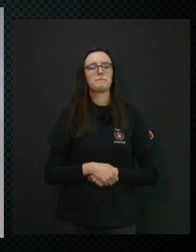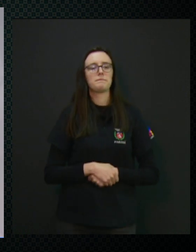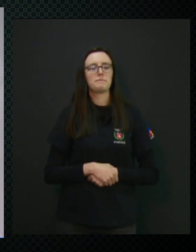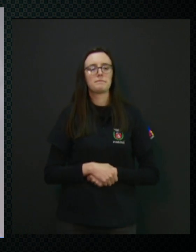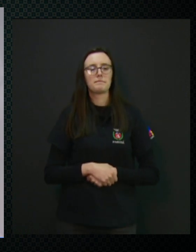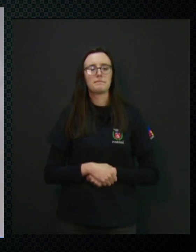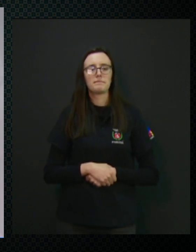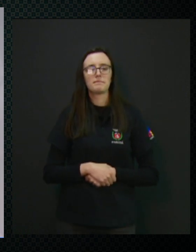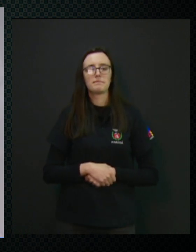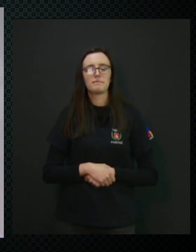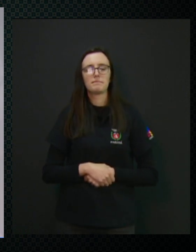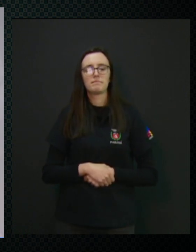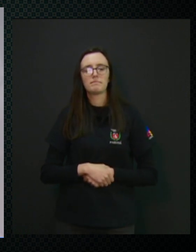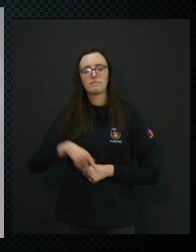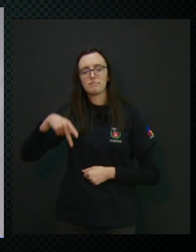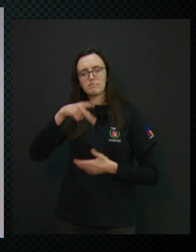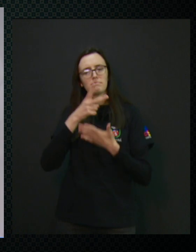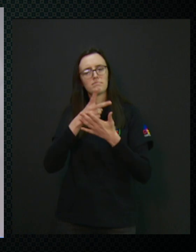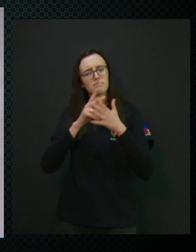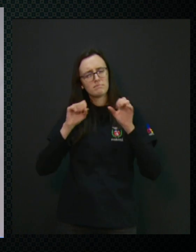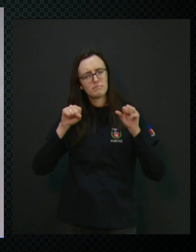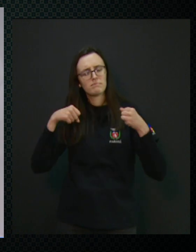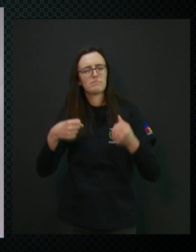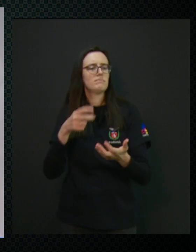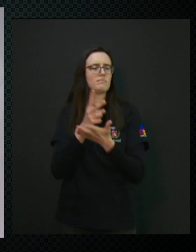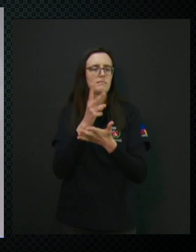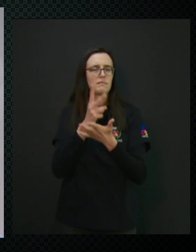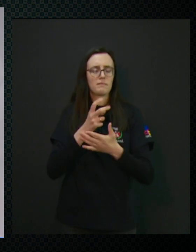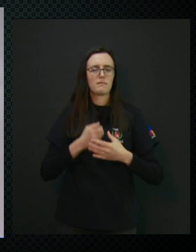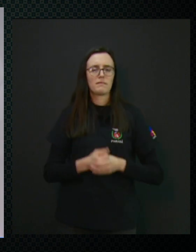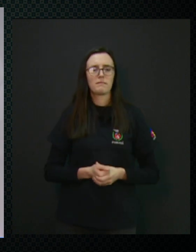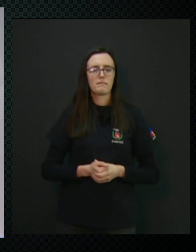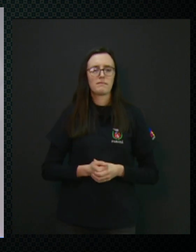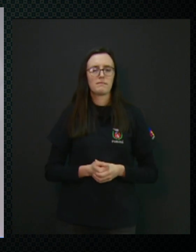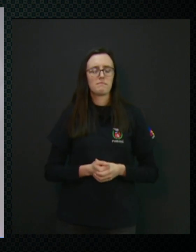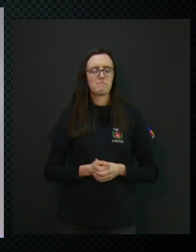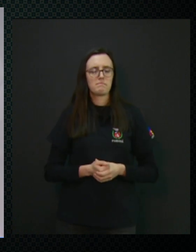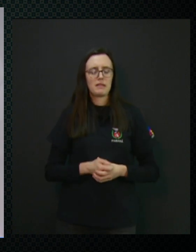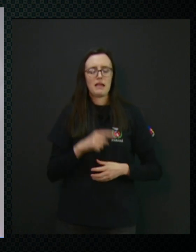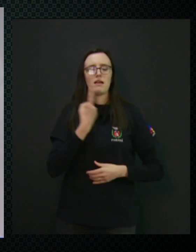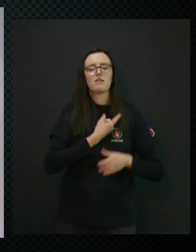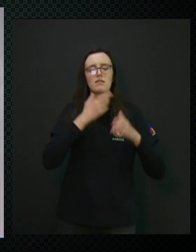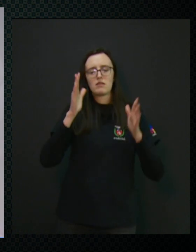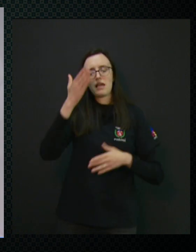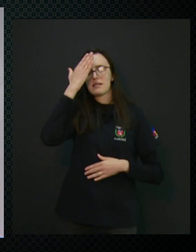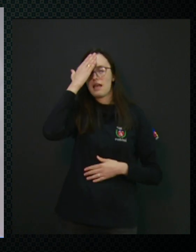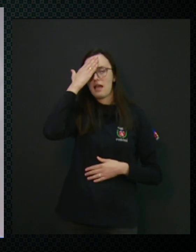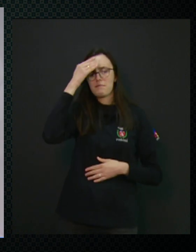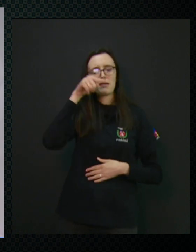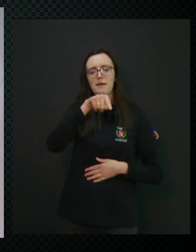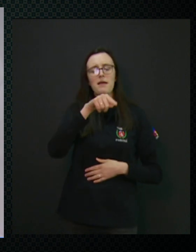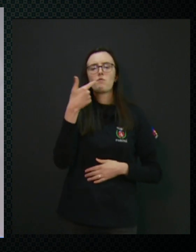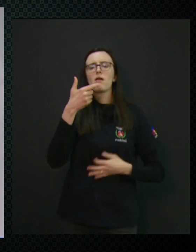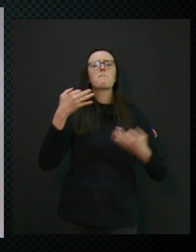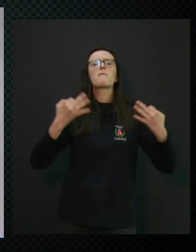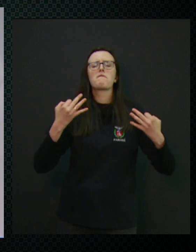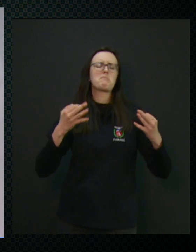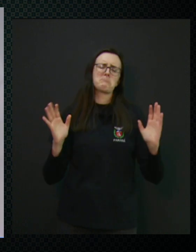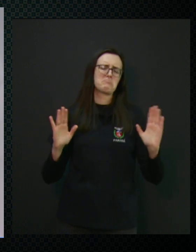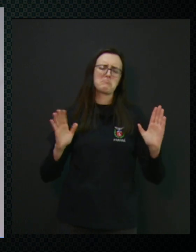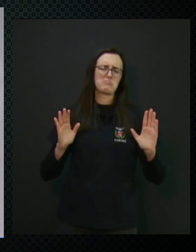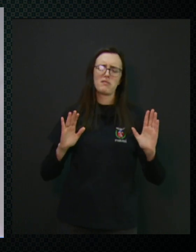os professores realmente se dedicando, né, por mais que a gente sabe que não é, não tem perfeição,